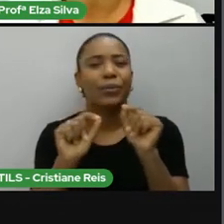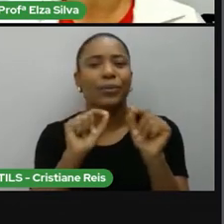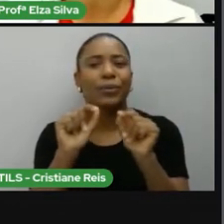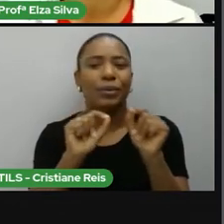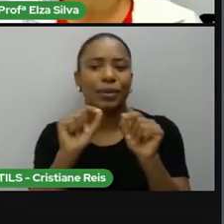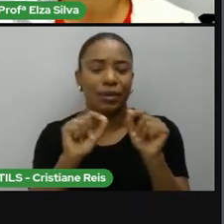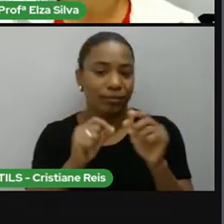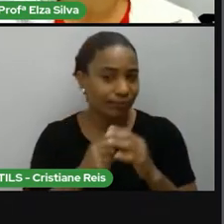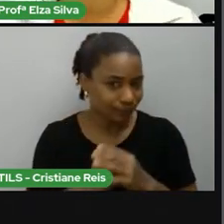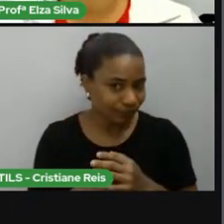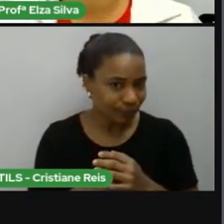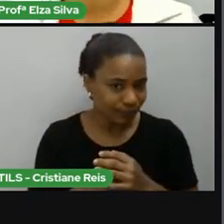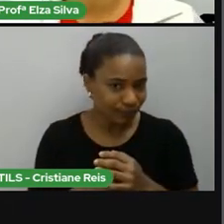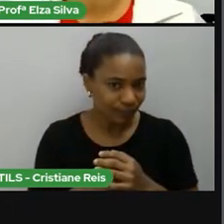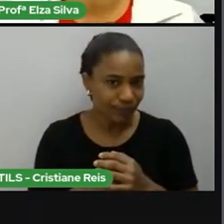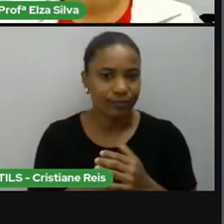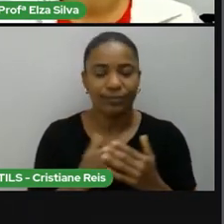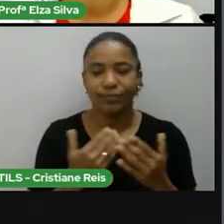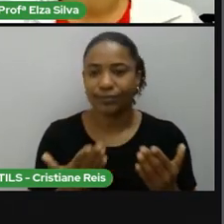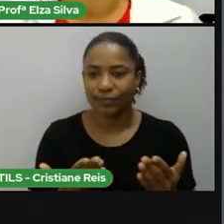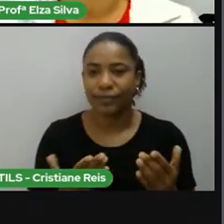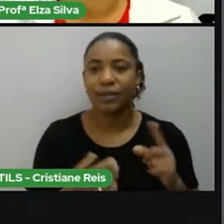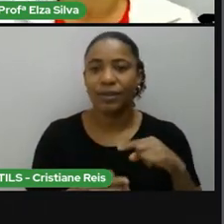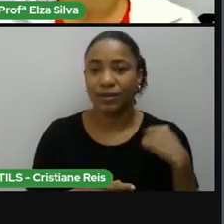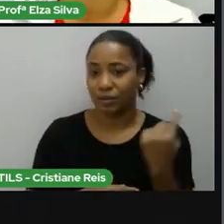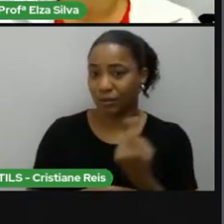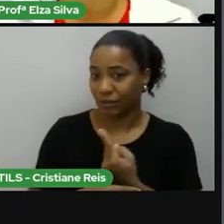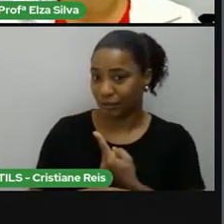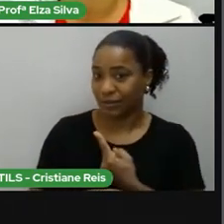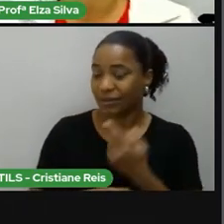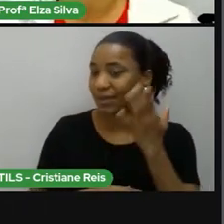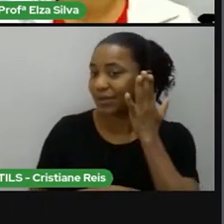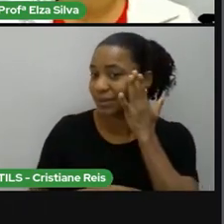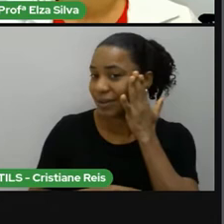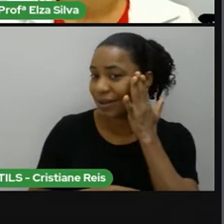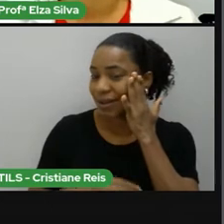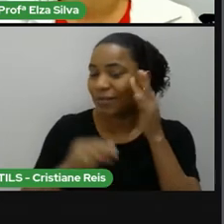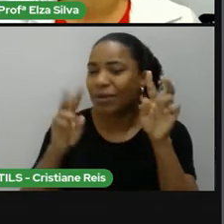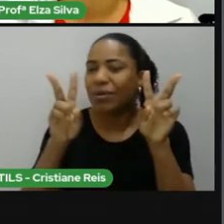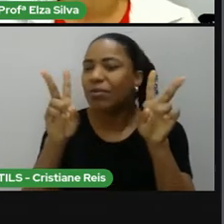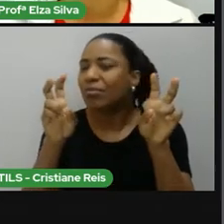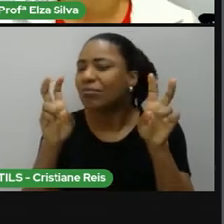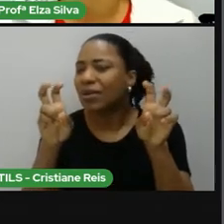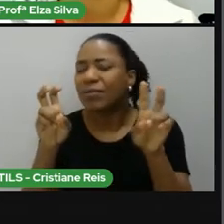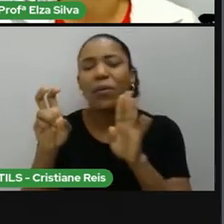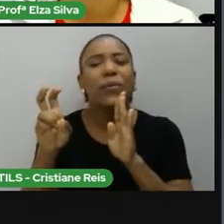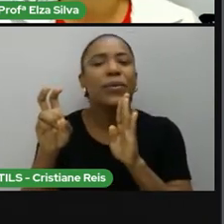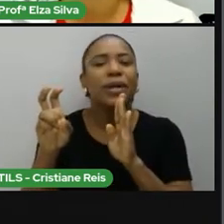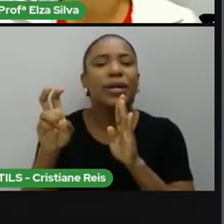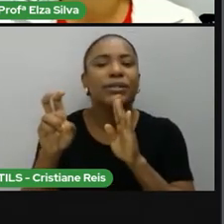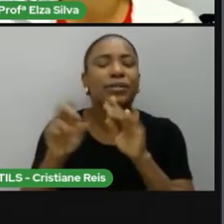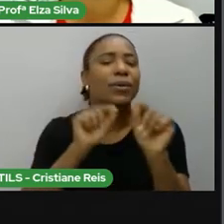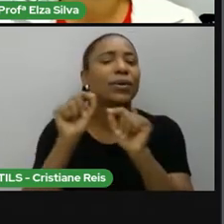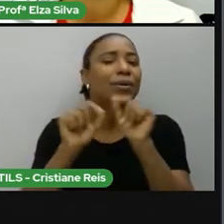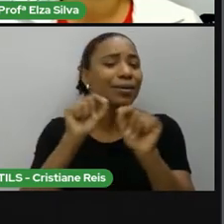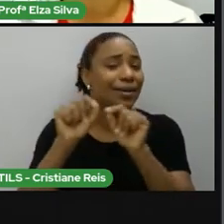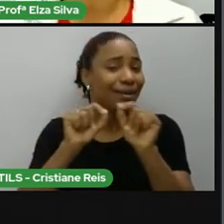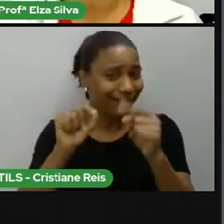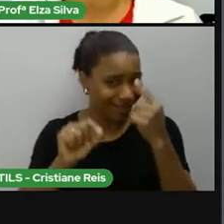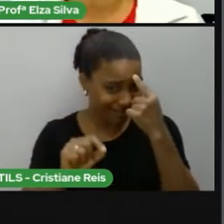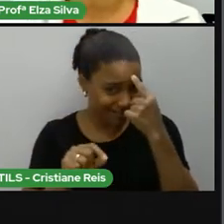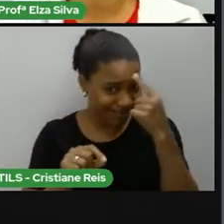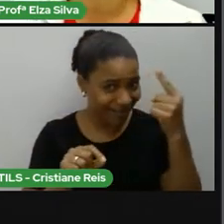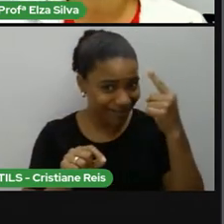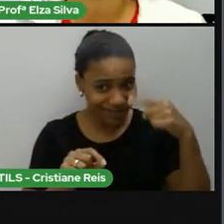nós já sabemos a respeito do tema que nós vamos trabalhar no dia de hoje. E eu